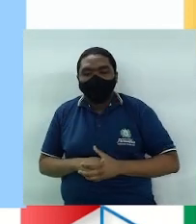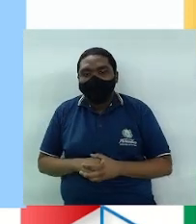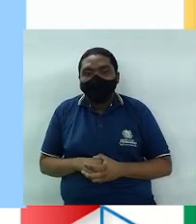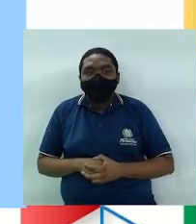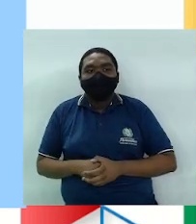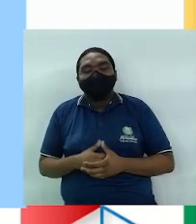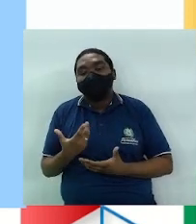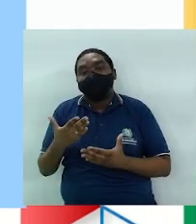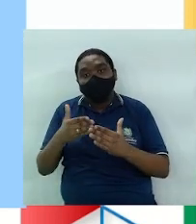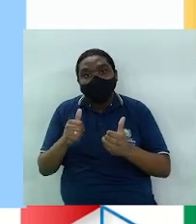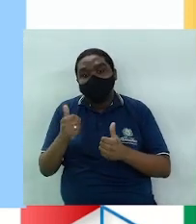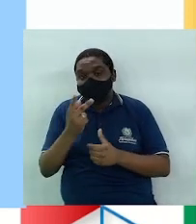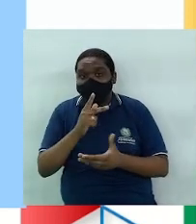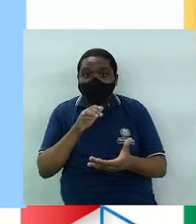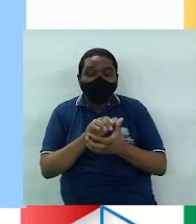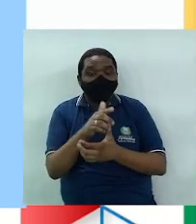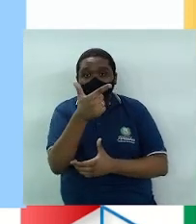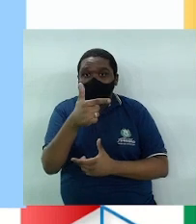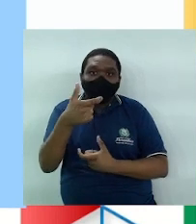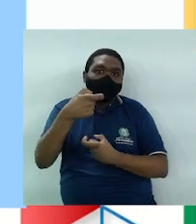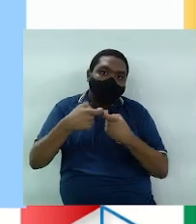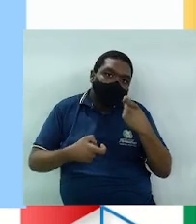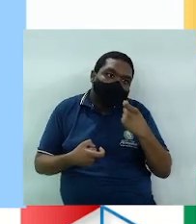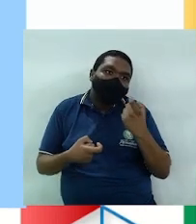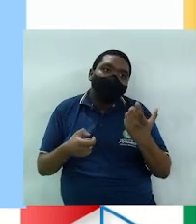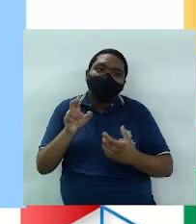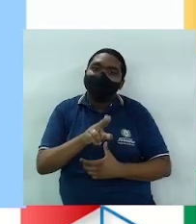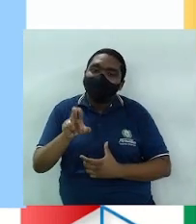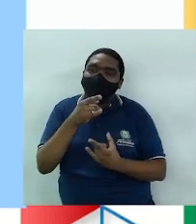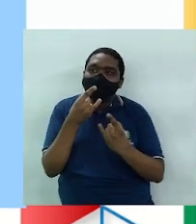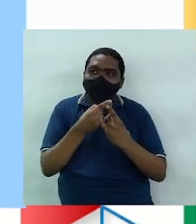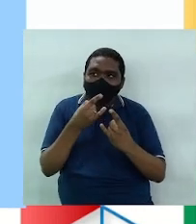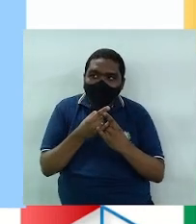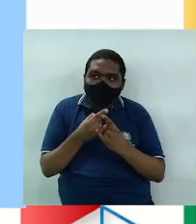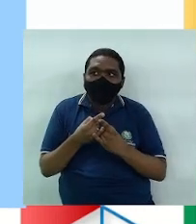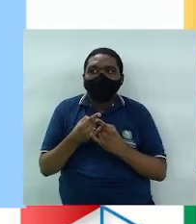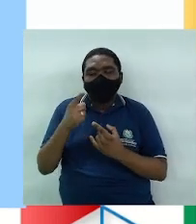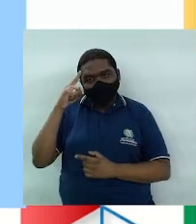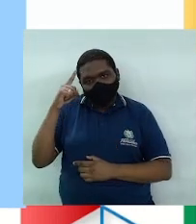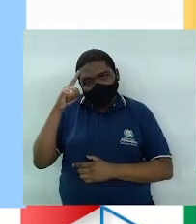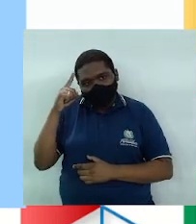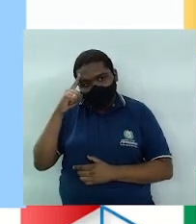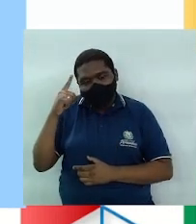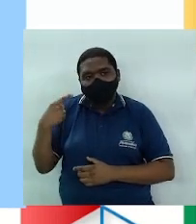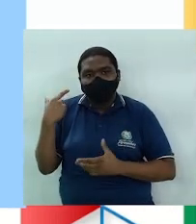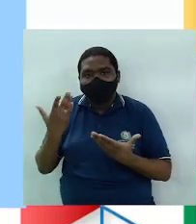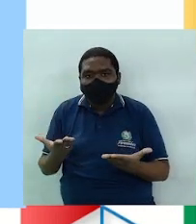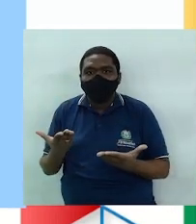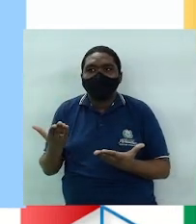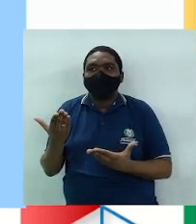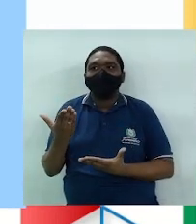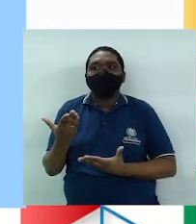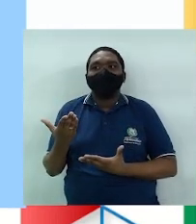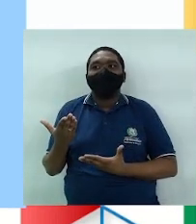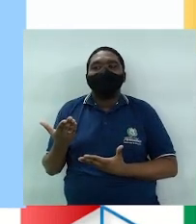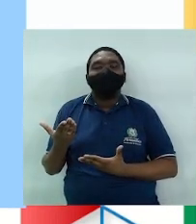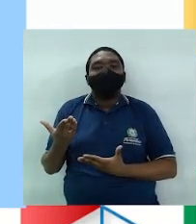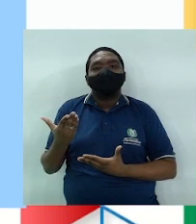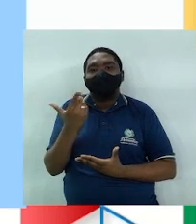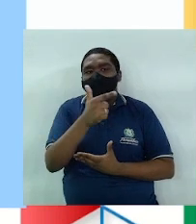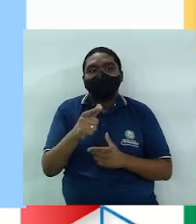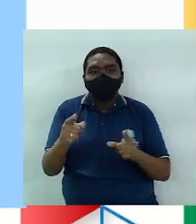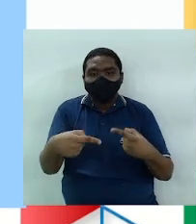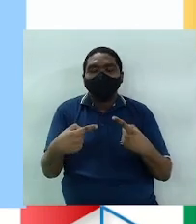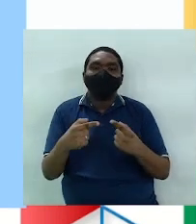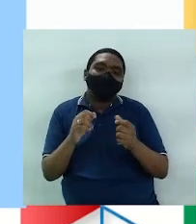não tenha relações sexuais ou tenha relações usando preservativo durante os dias férteis. Não previnem contra as